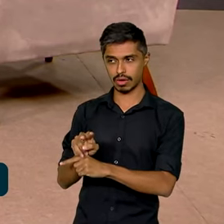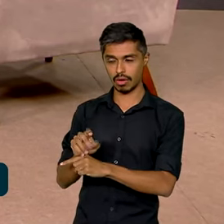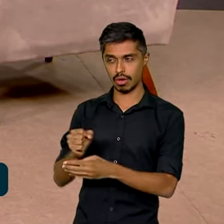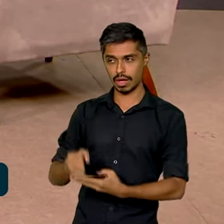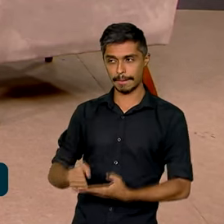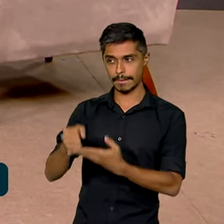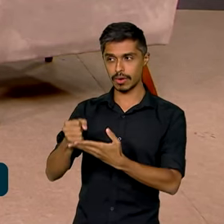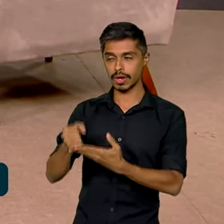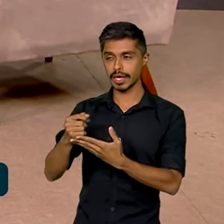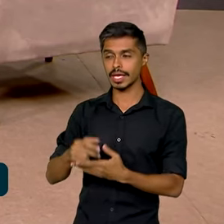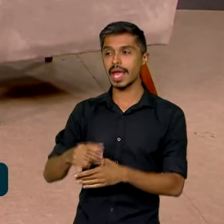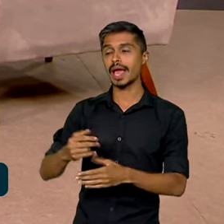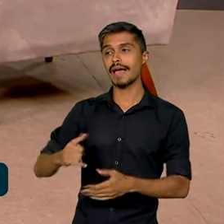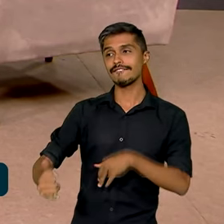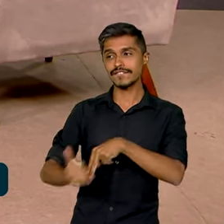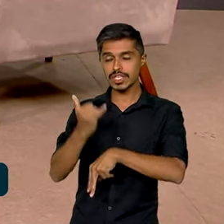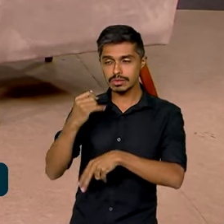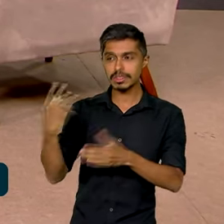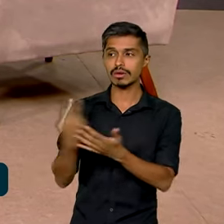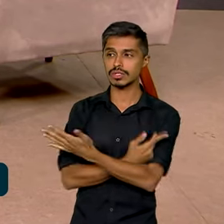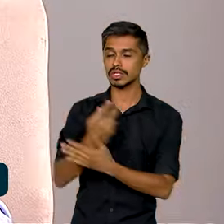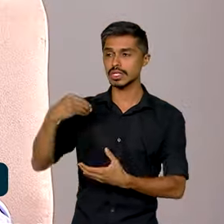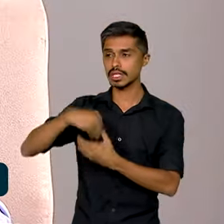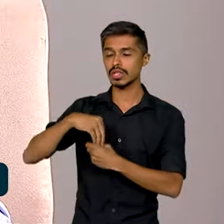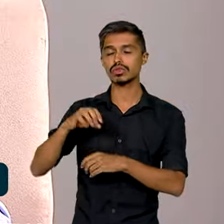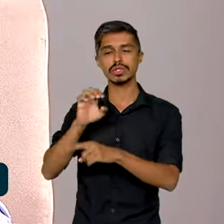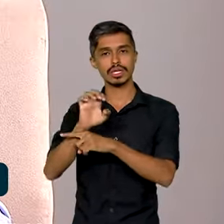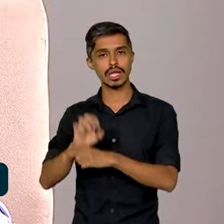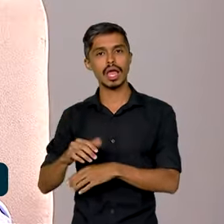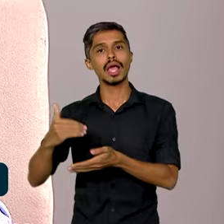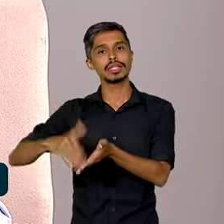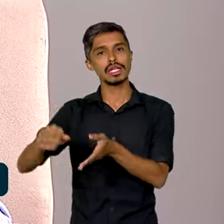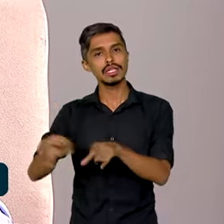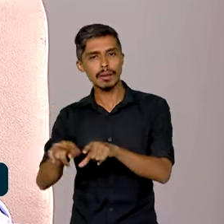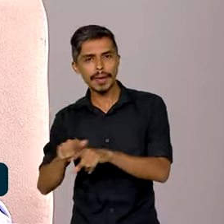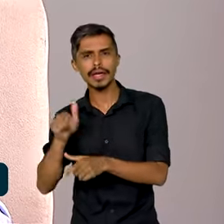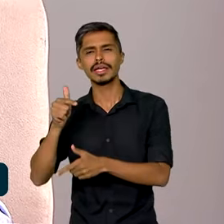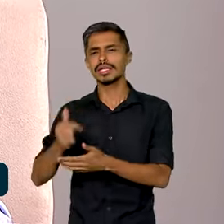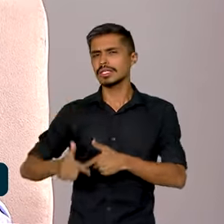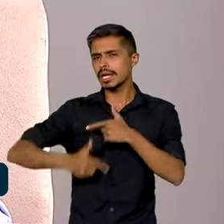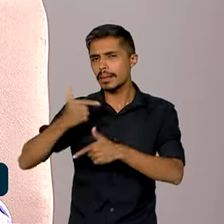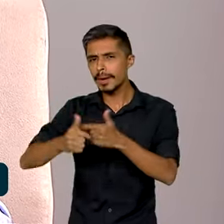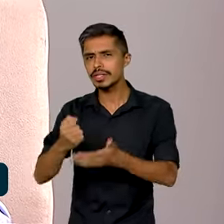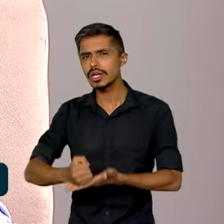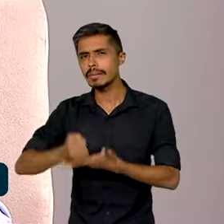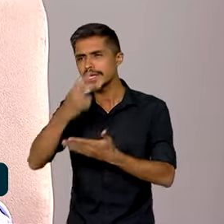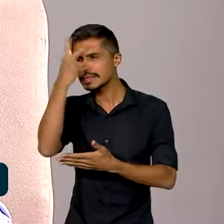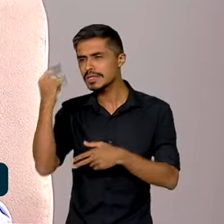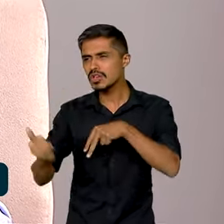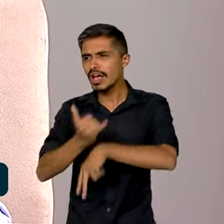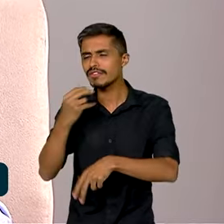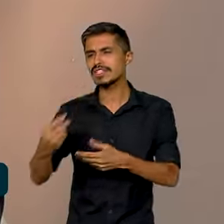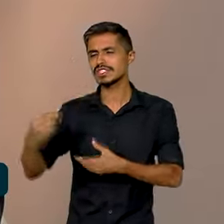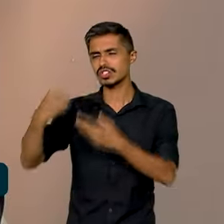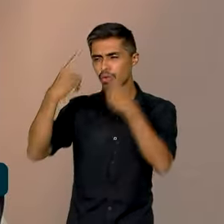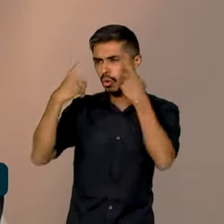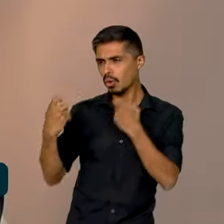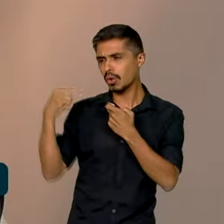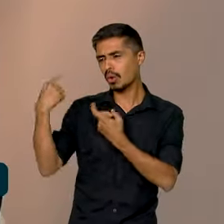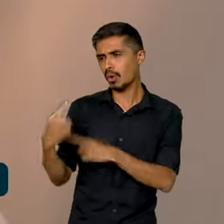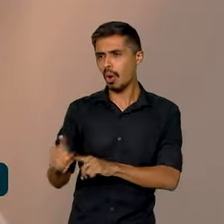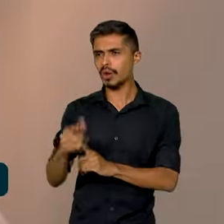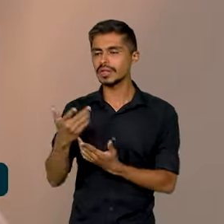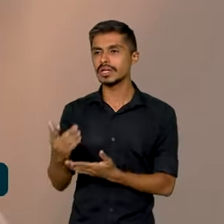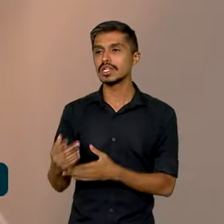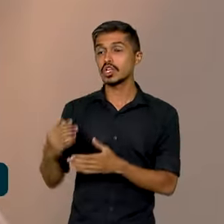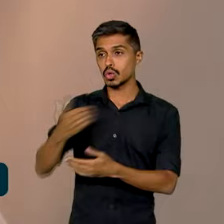apoio às vítimas nos estados. A secretaria também trabalha com esse apoio às vítimas de violência institucional? Sim, essa é uma